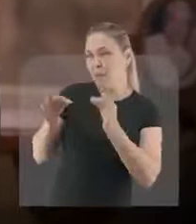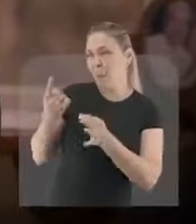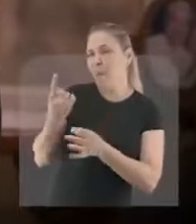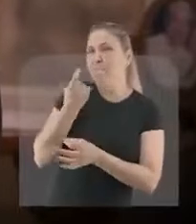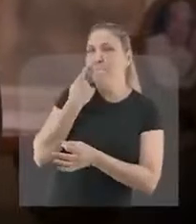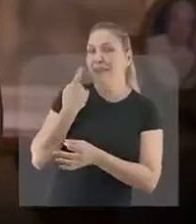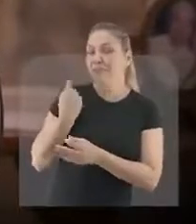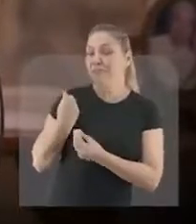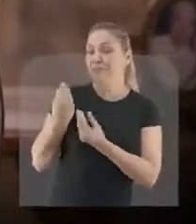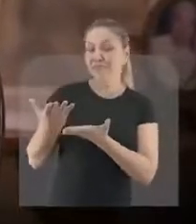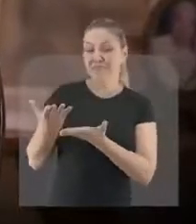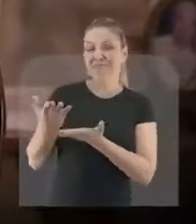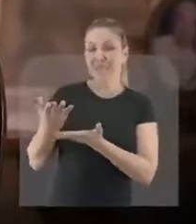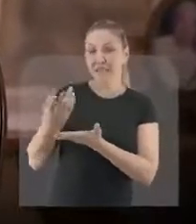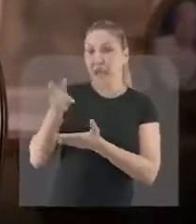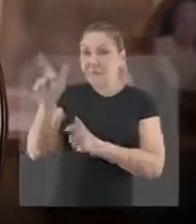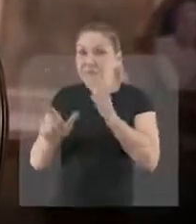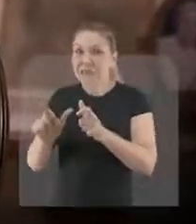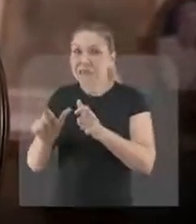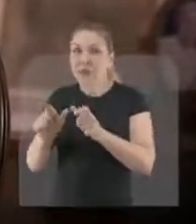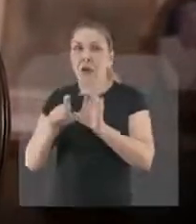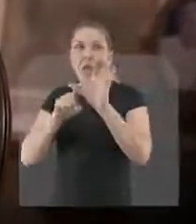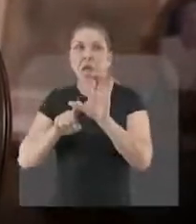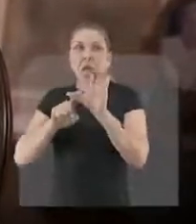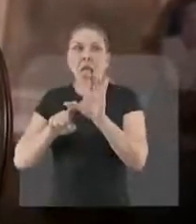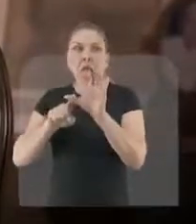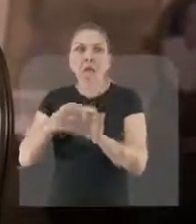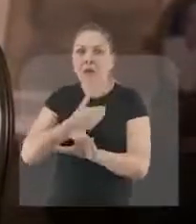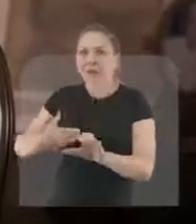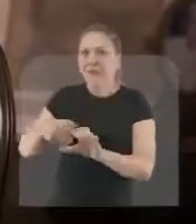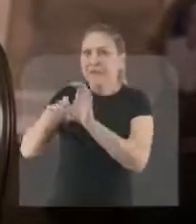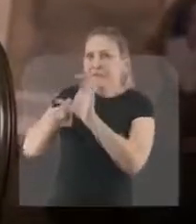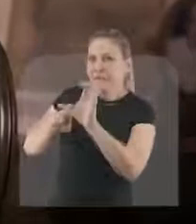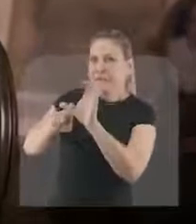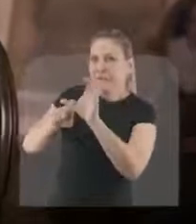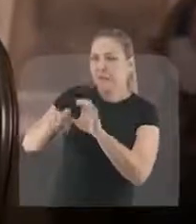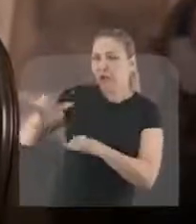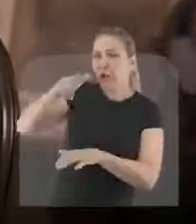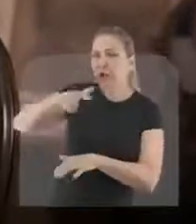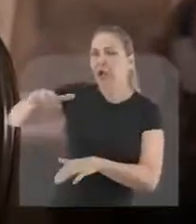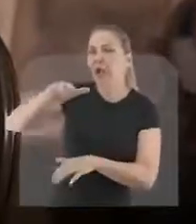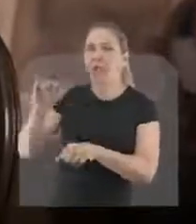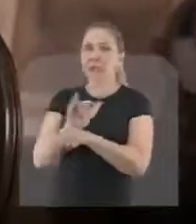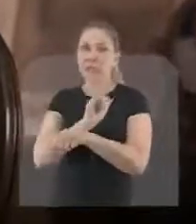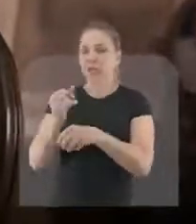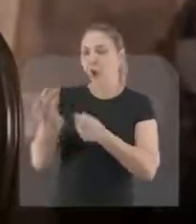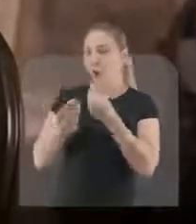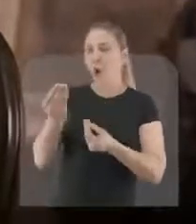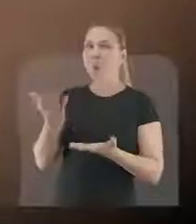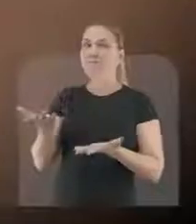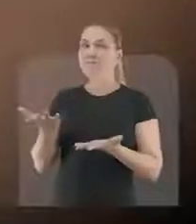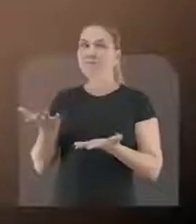davam um peixe. Assim, essas pessoas ficavam dependentes desse governo que podia manipulá-las como queria.